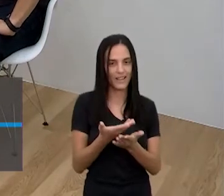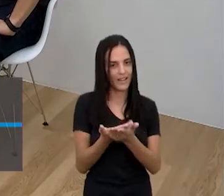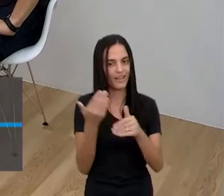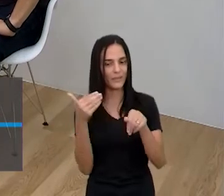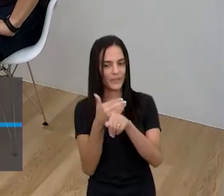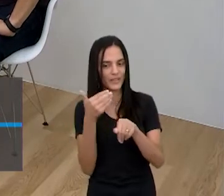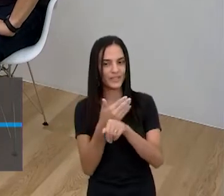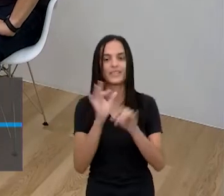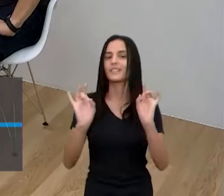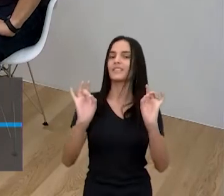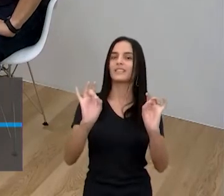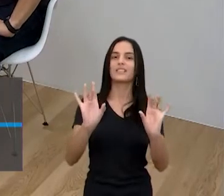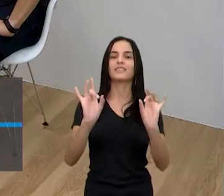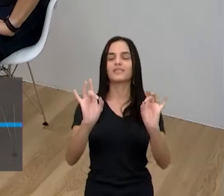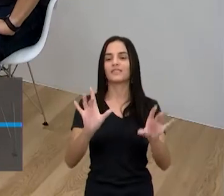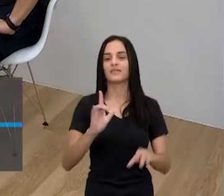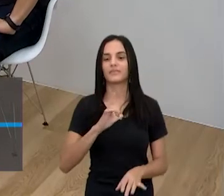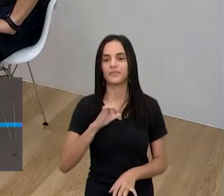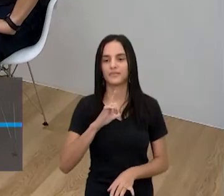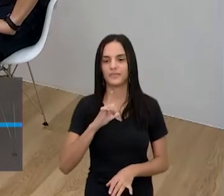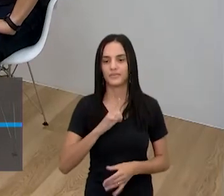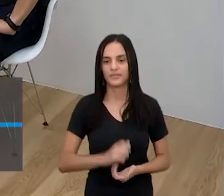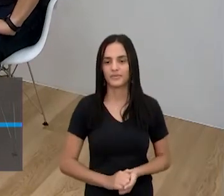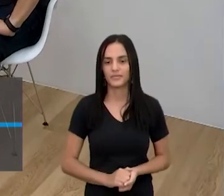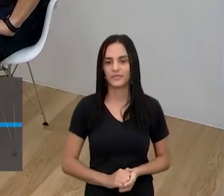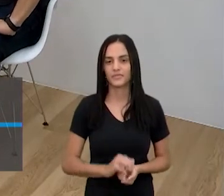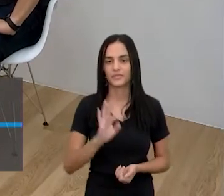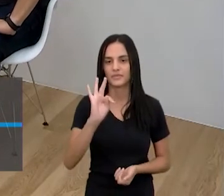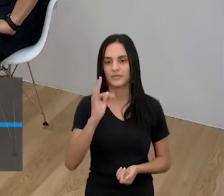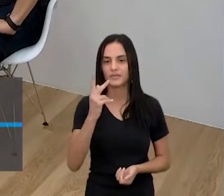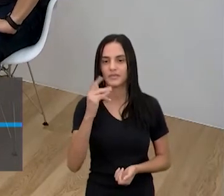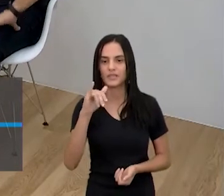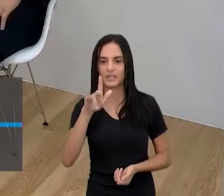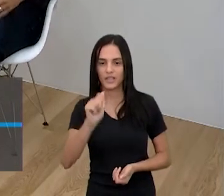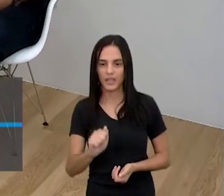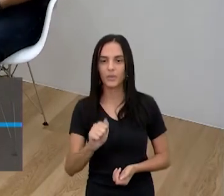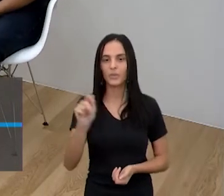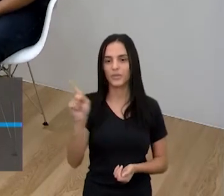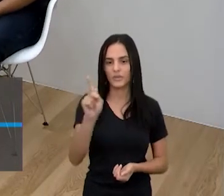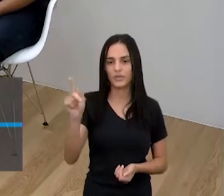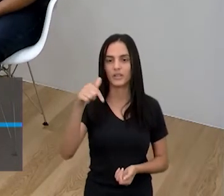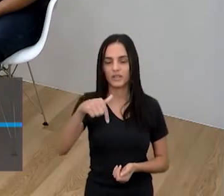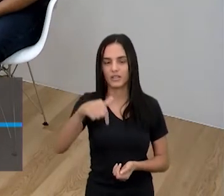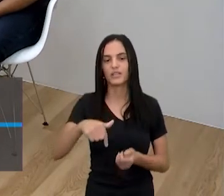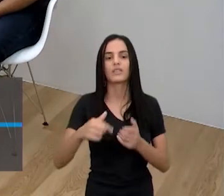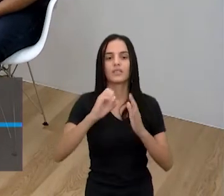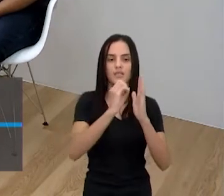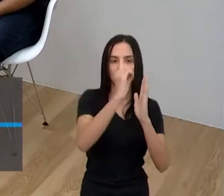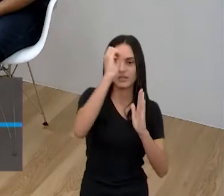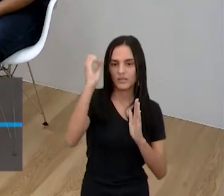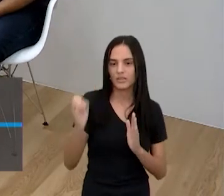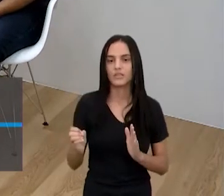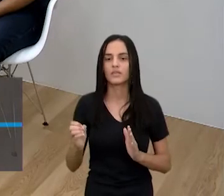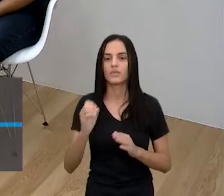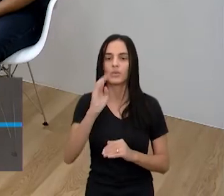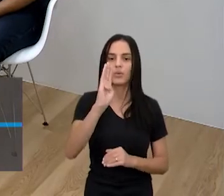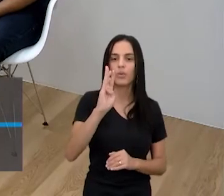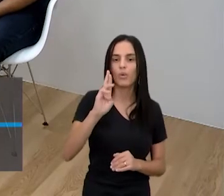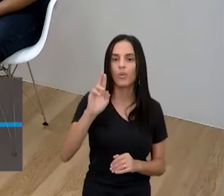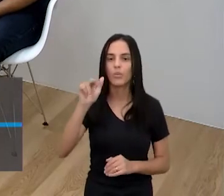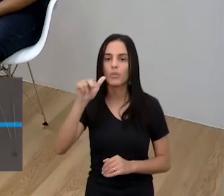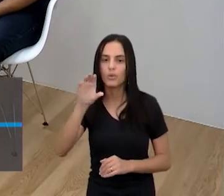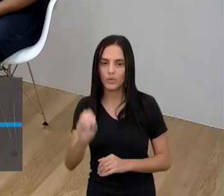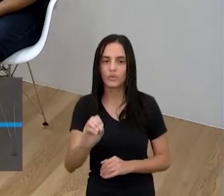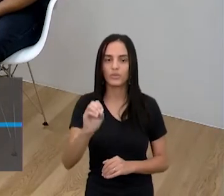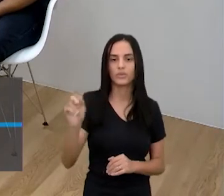especialista, participações especialíssimas de Thiago, professor daqui do Centro de Mídias e do Bruno, professor de